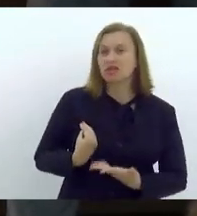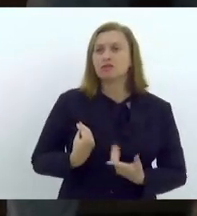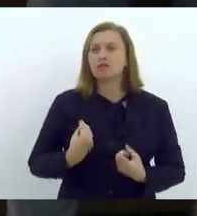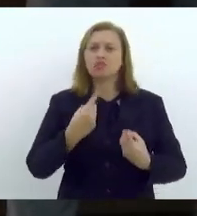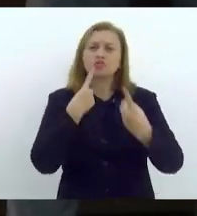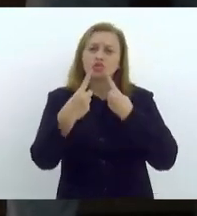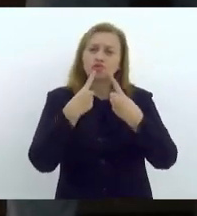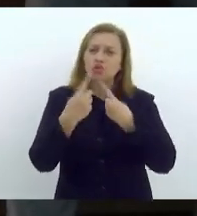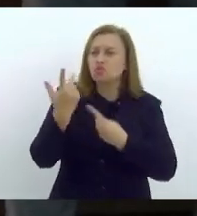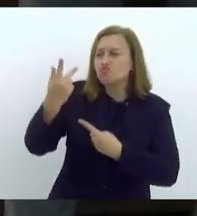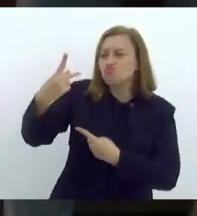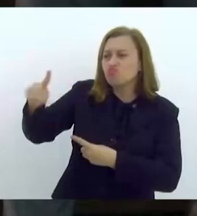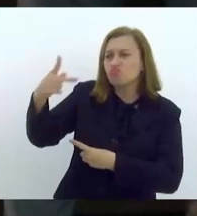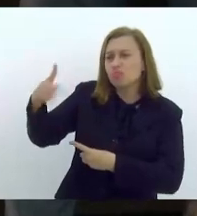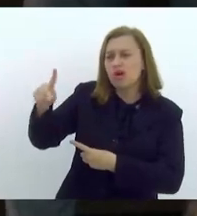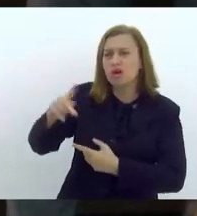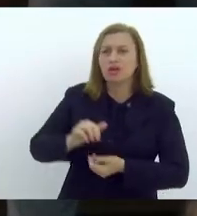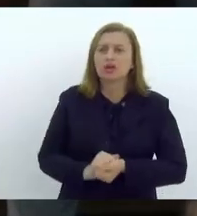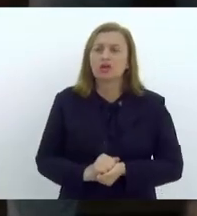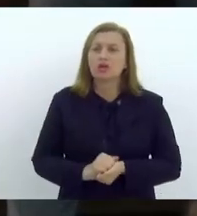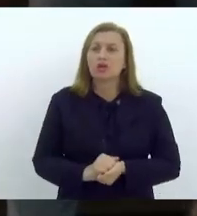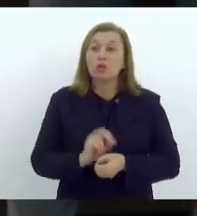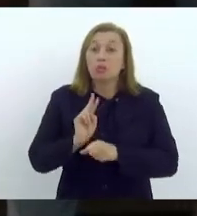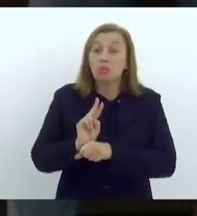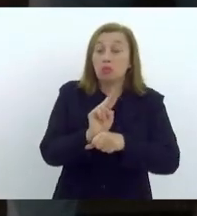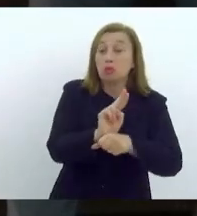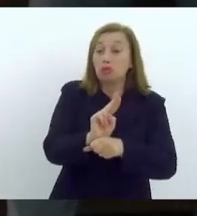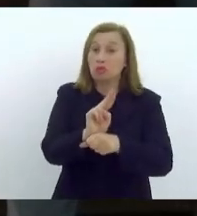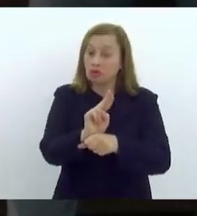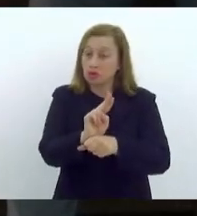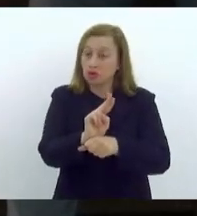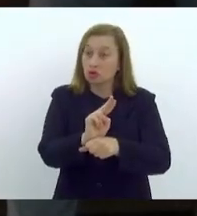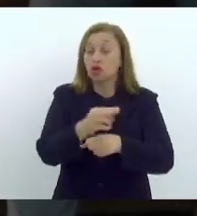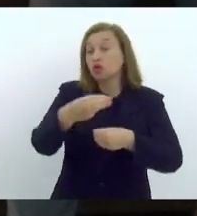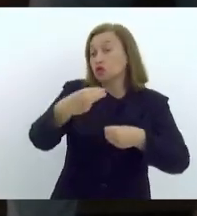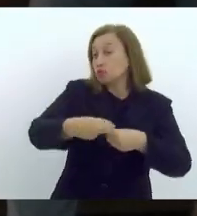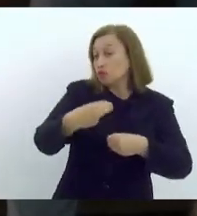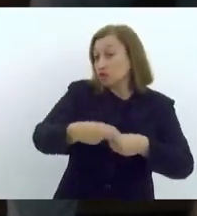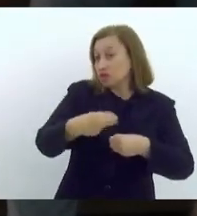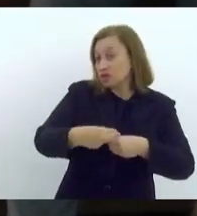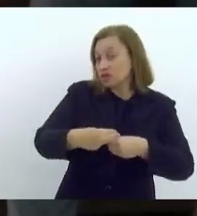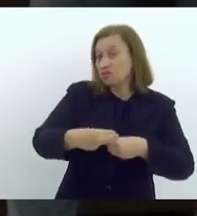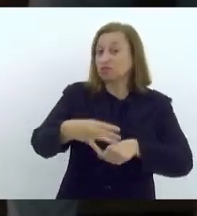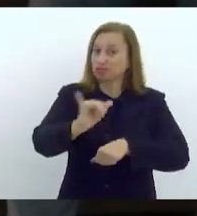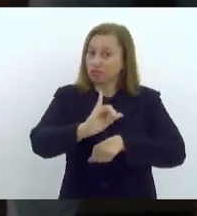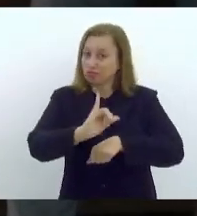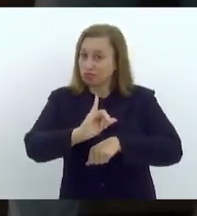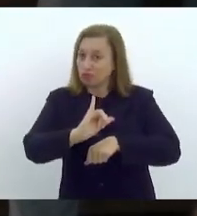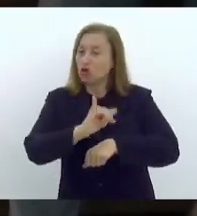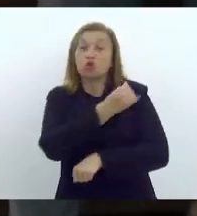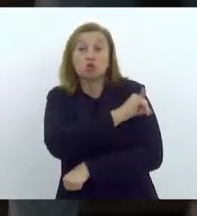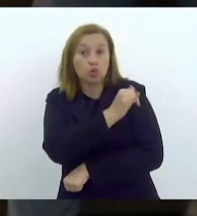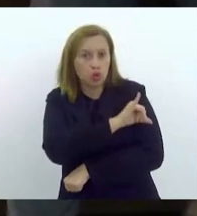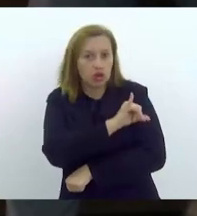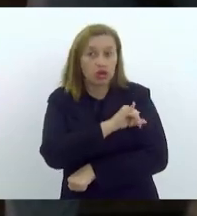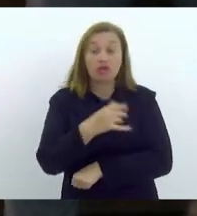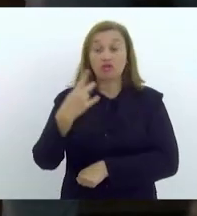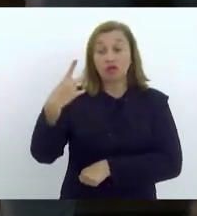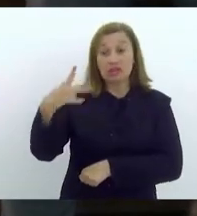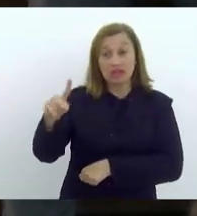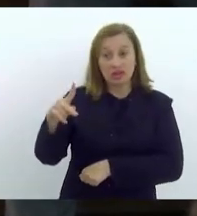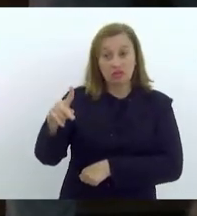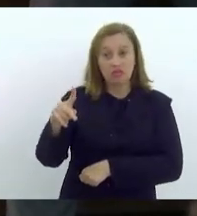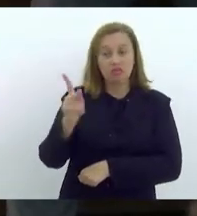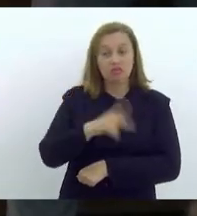que ele teve com o procurador-geral do município da capital, que foi seu professor,